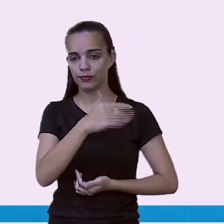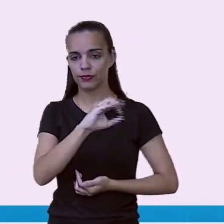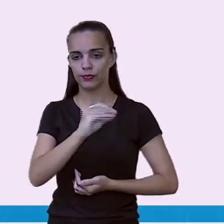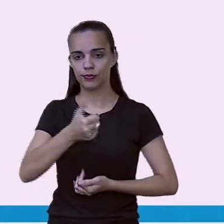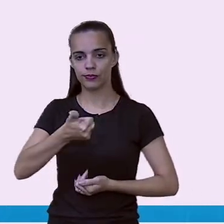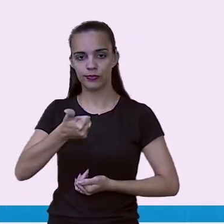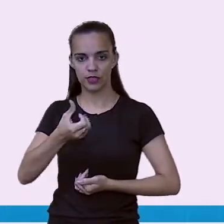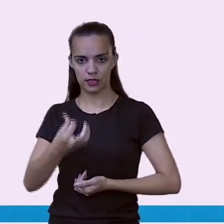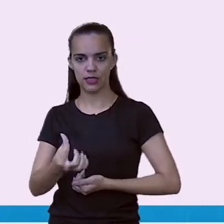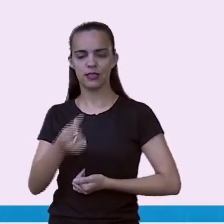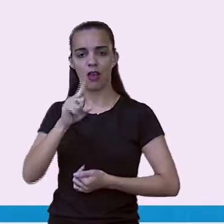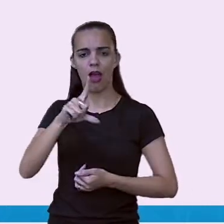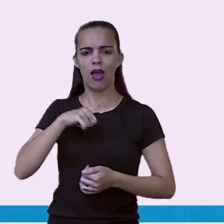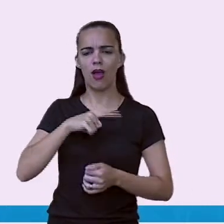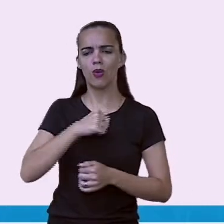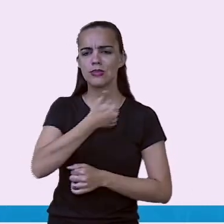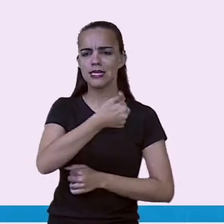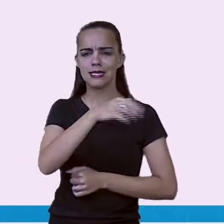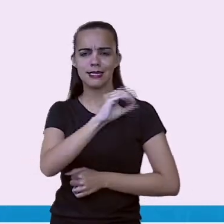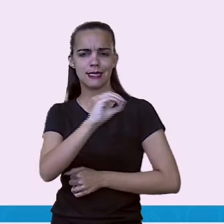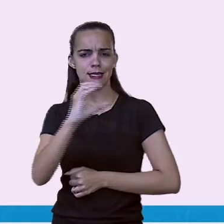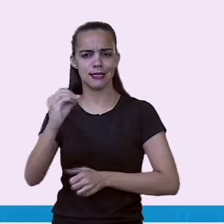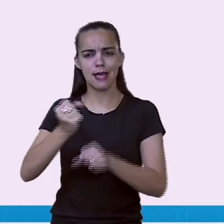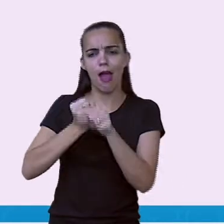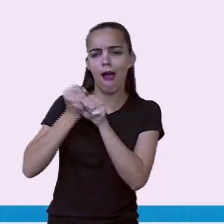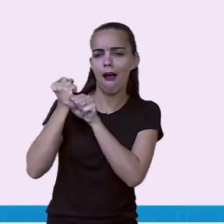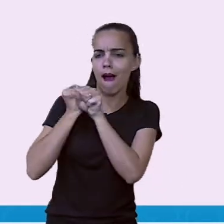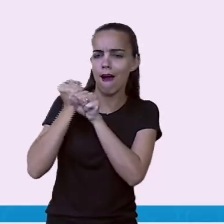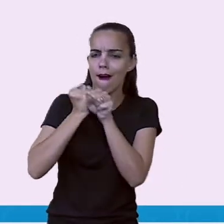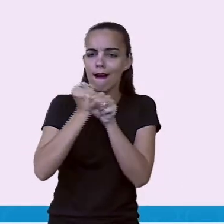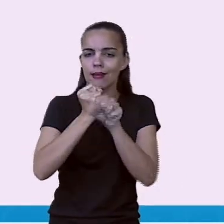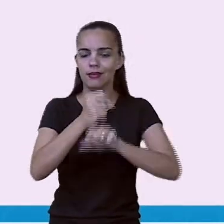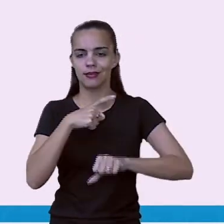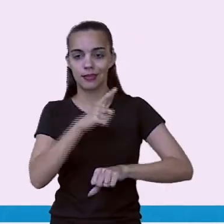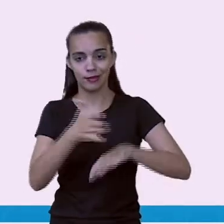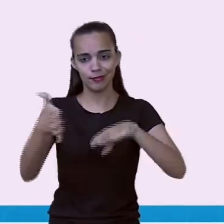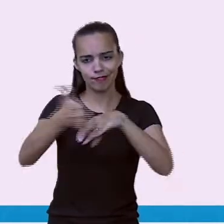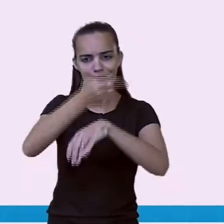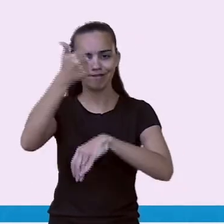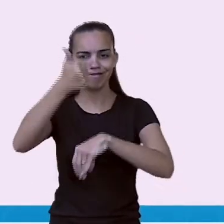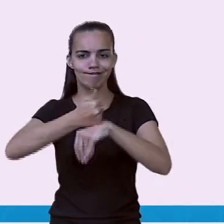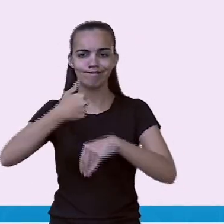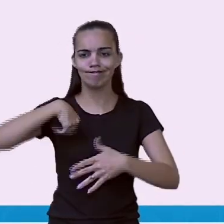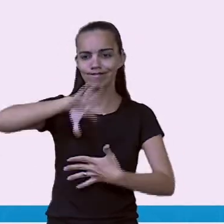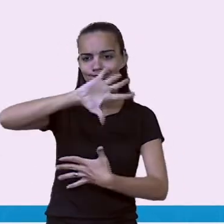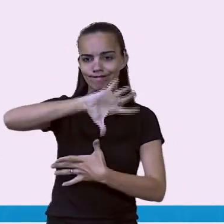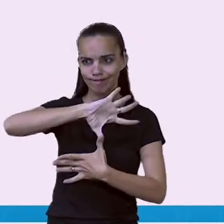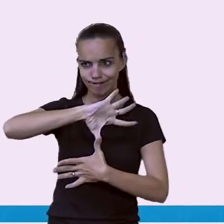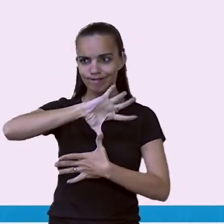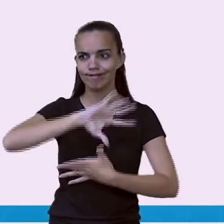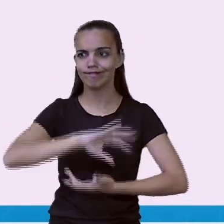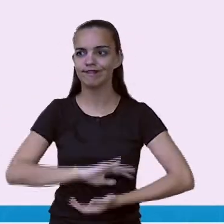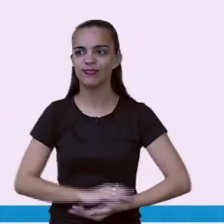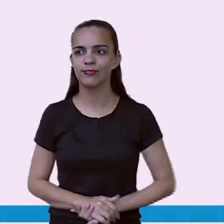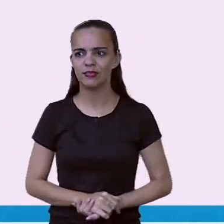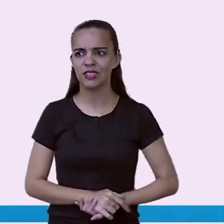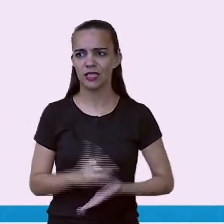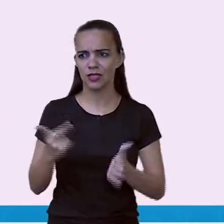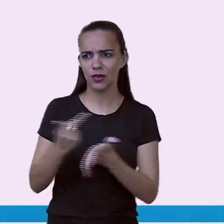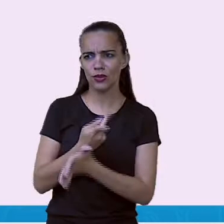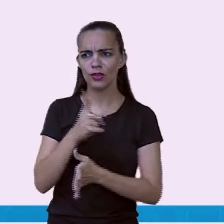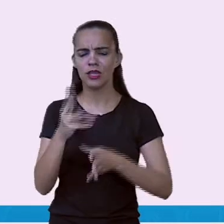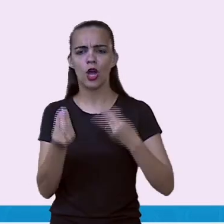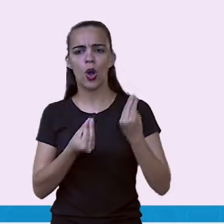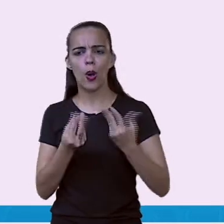foi a Copa América Centenário. Teve muita coisa aí que aconteceu nessa Copa América